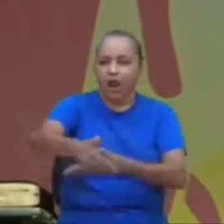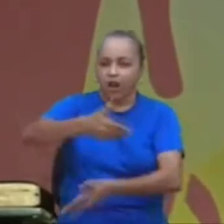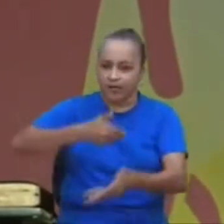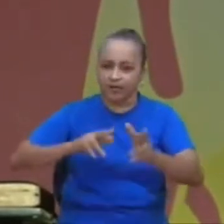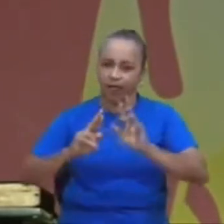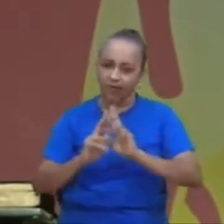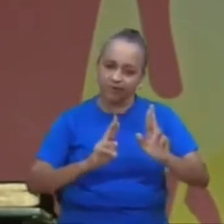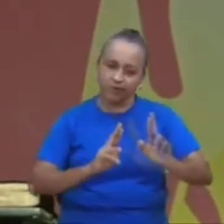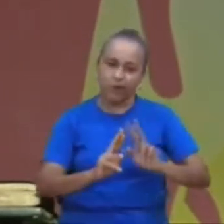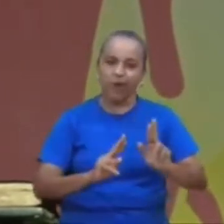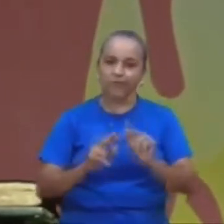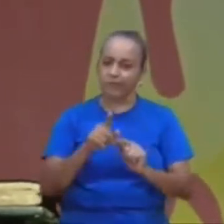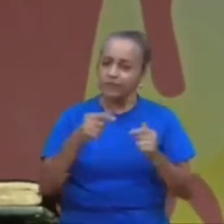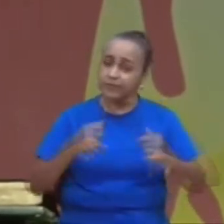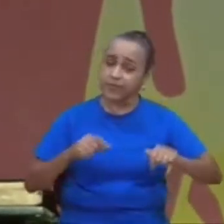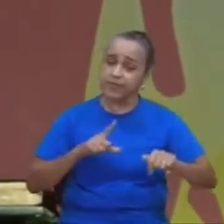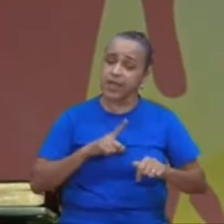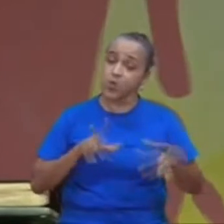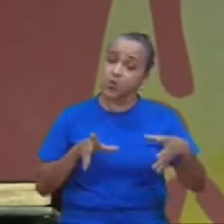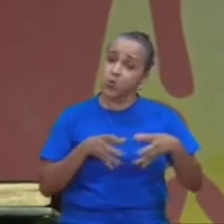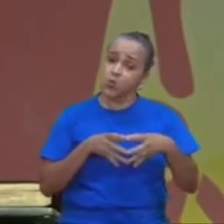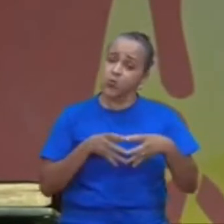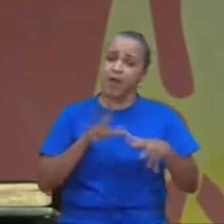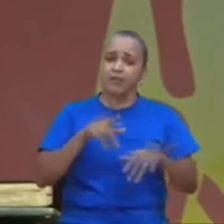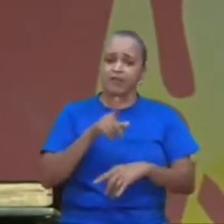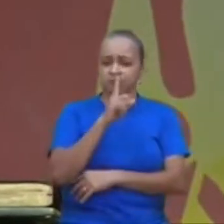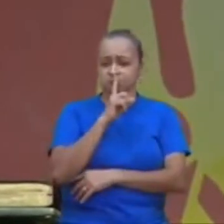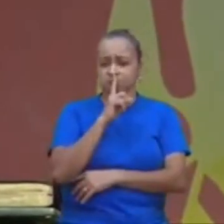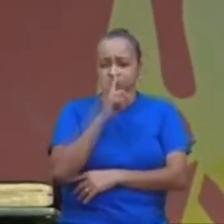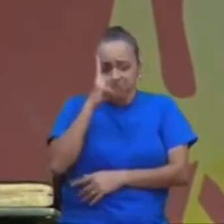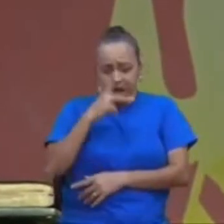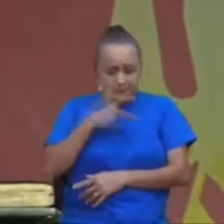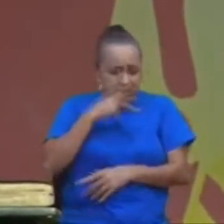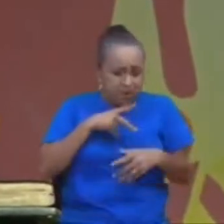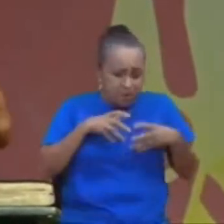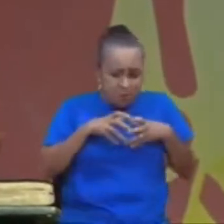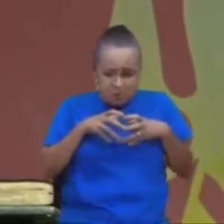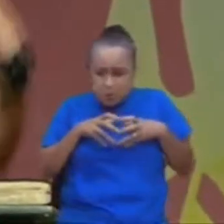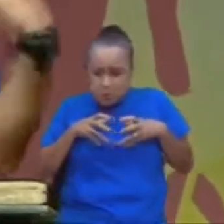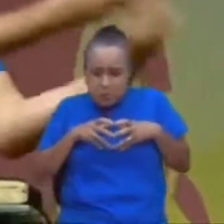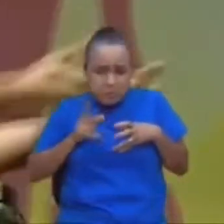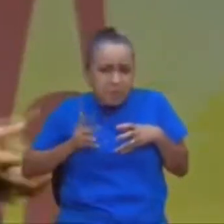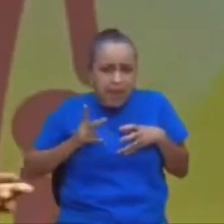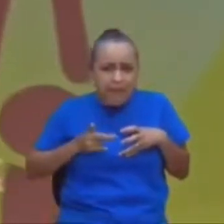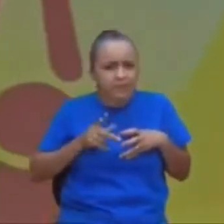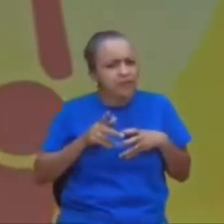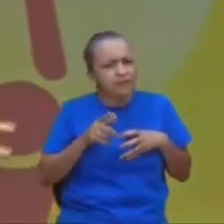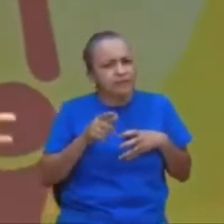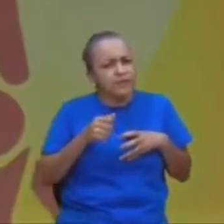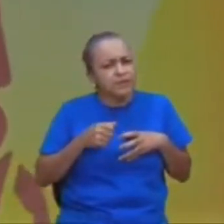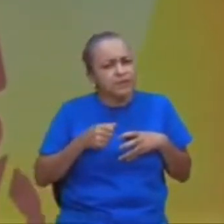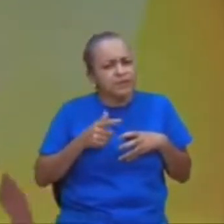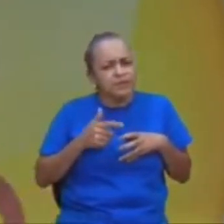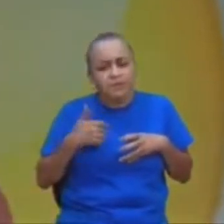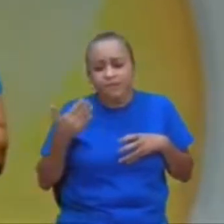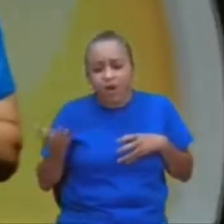você precisa sair da sua caixinha, das mesmas pessoas, você tem que conhecer outras pessoas,